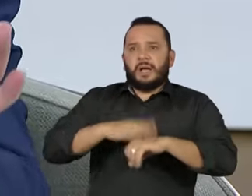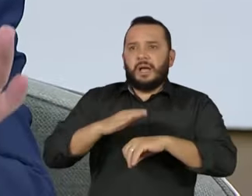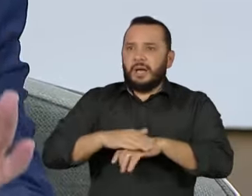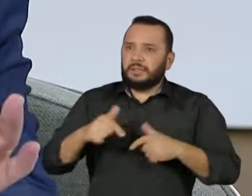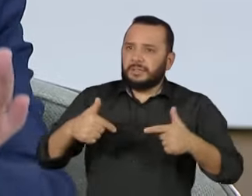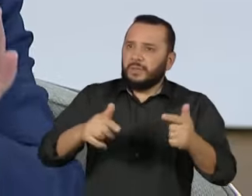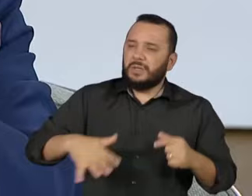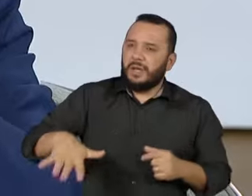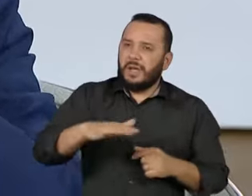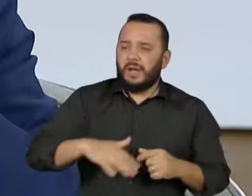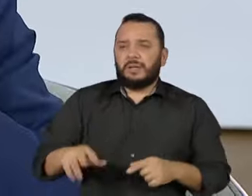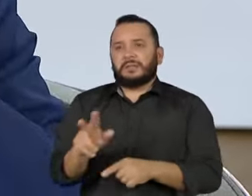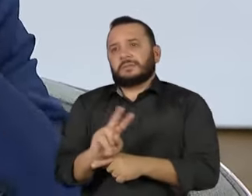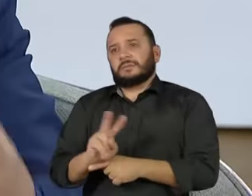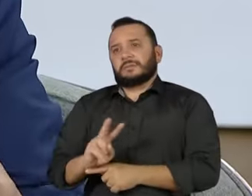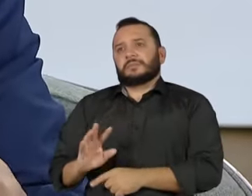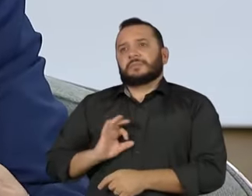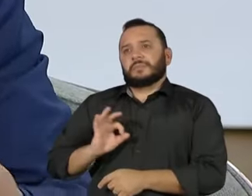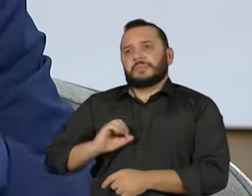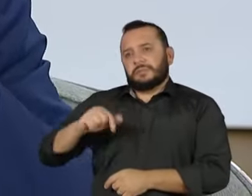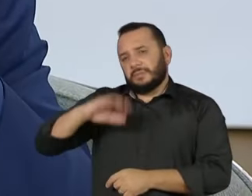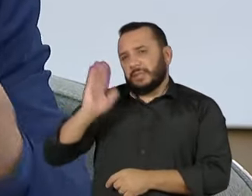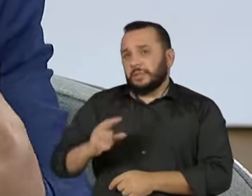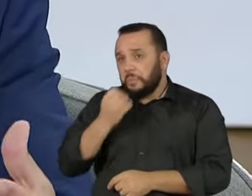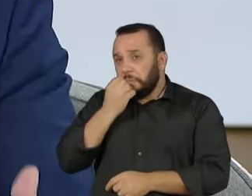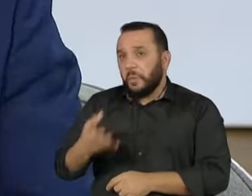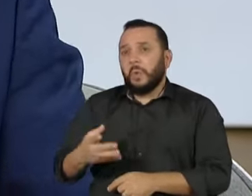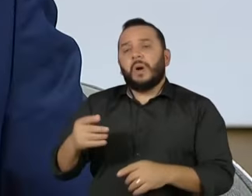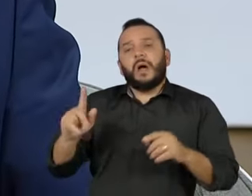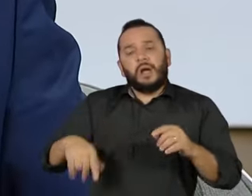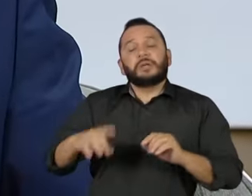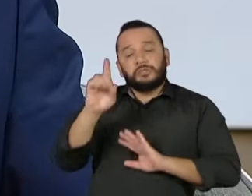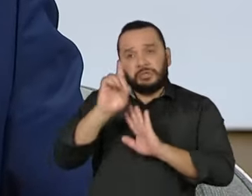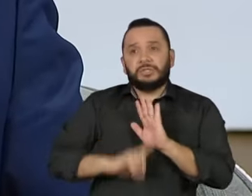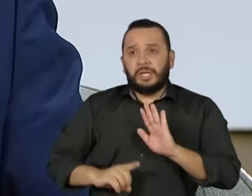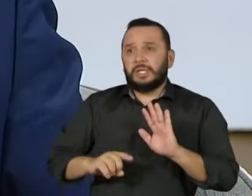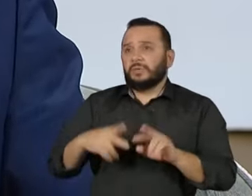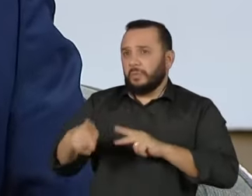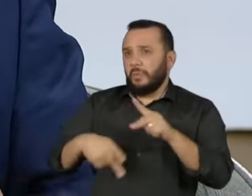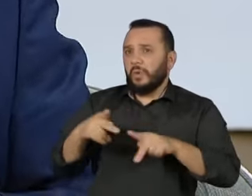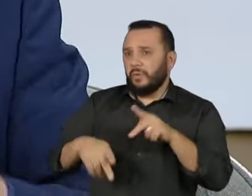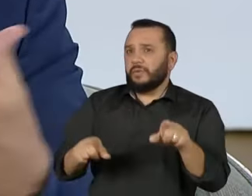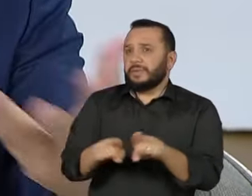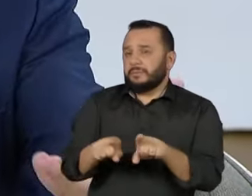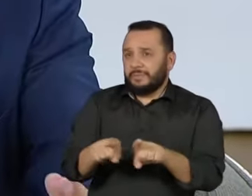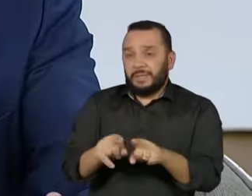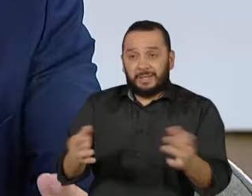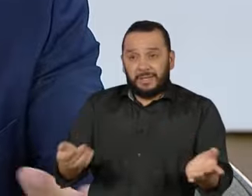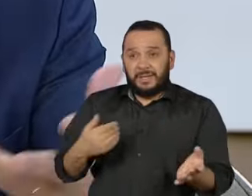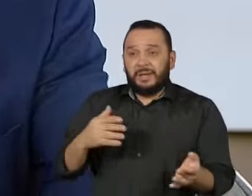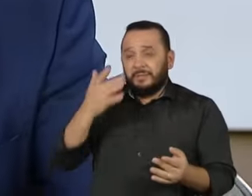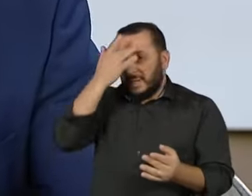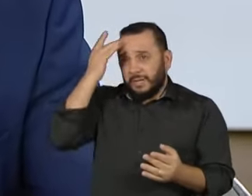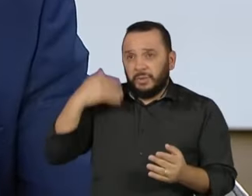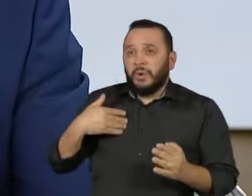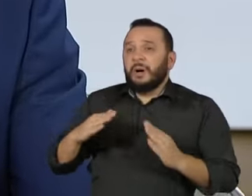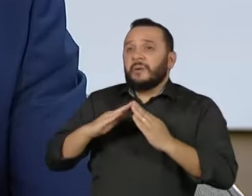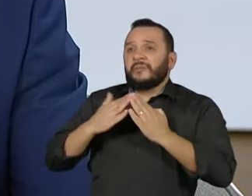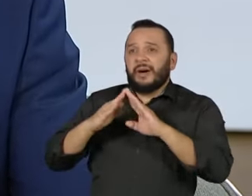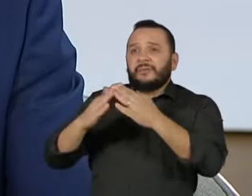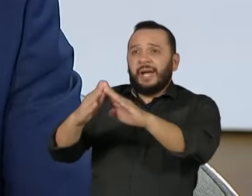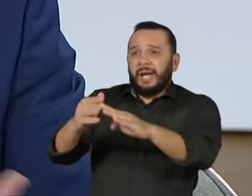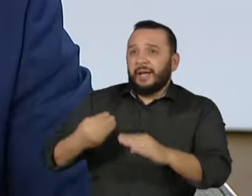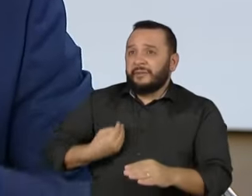país, porque é um direito do cidadão e é uma reivindicação do nosso povo, sabe? Você imagina quem mora nas favelas